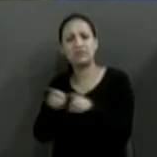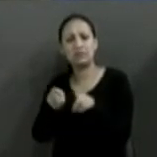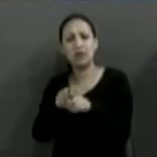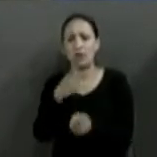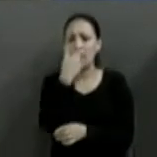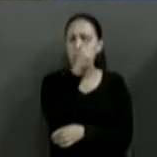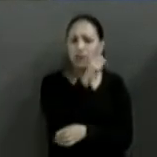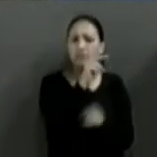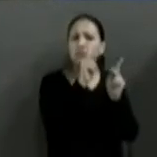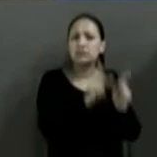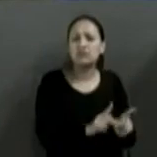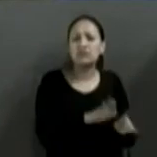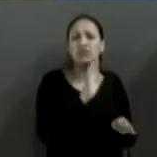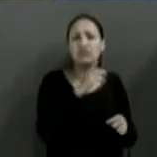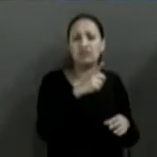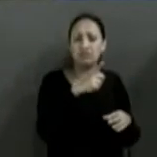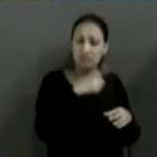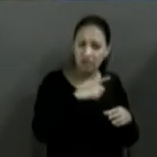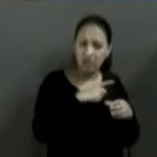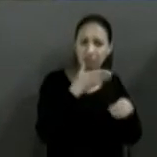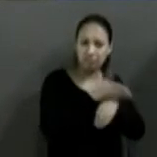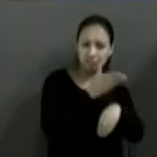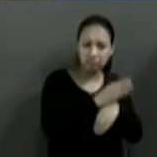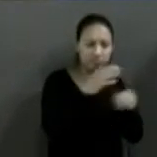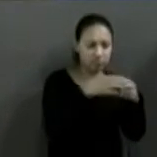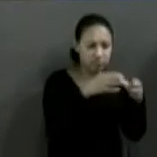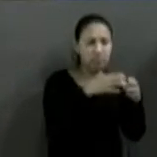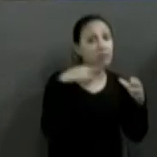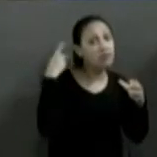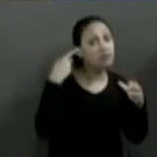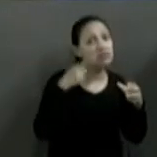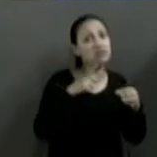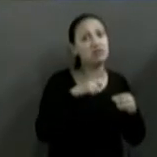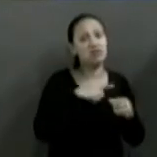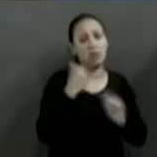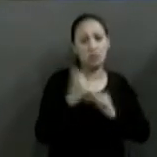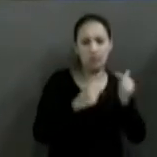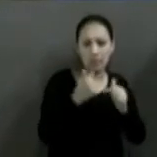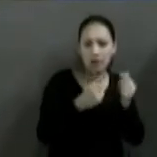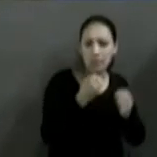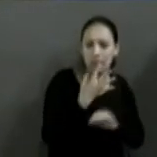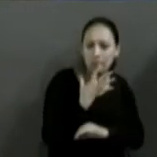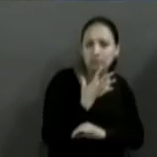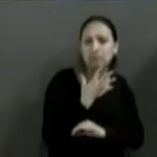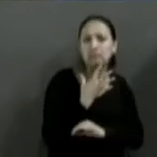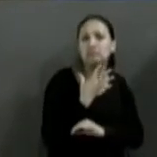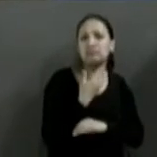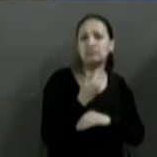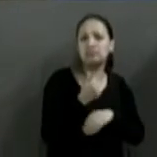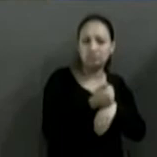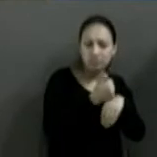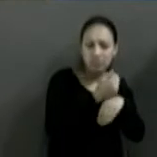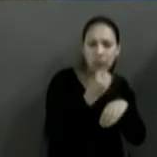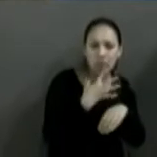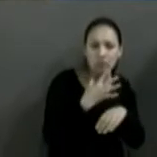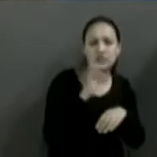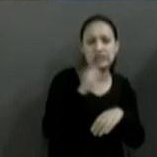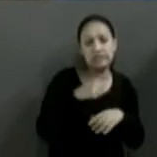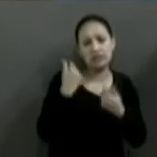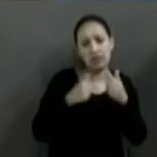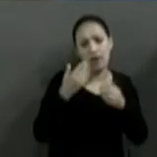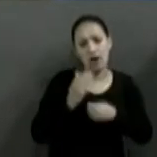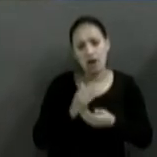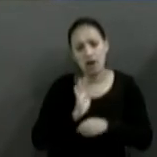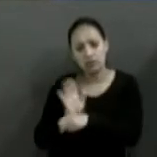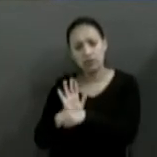outros partidos que são quadros importantes e que têm um trabalho efetivo, que trabalham realmente muito pelo município